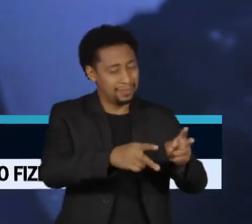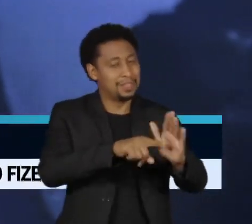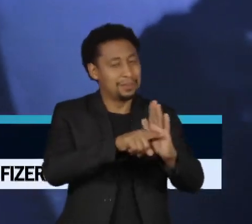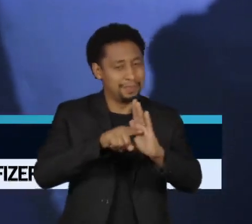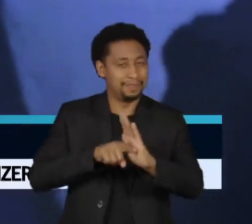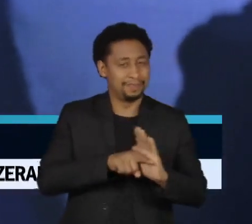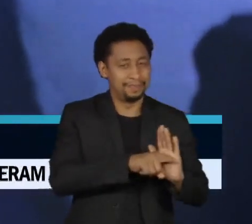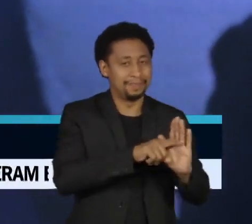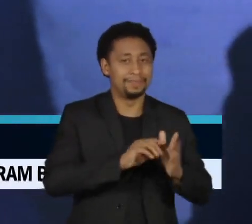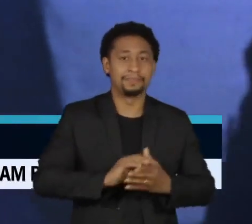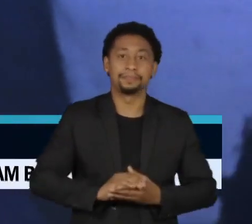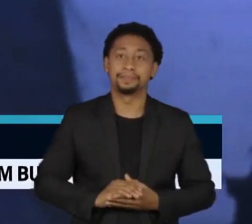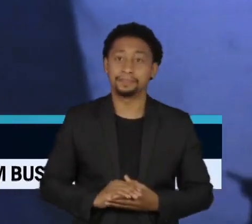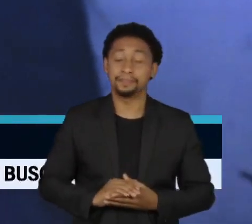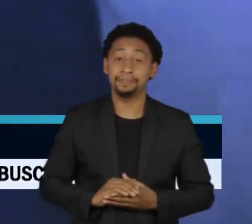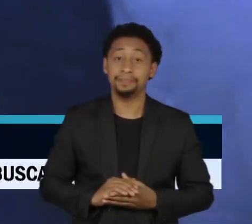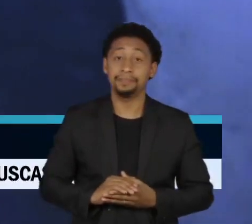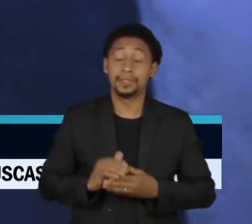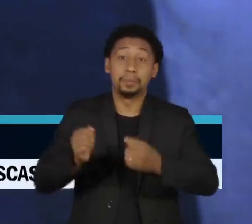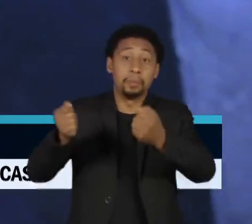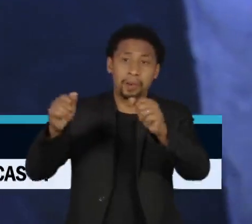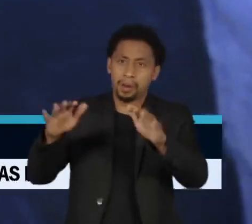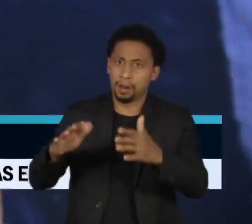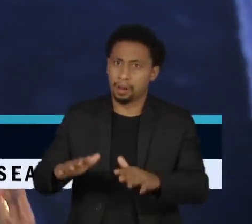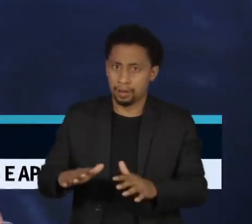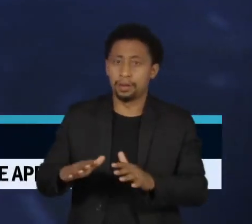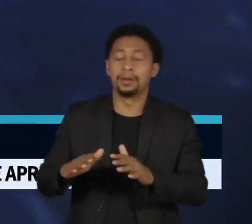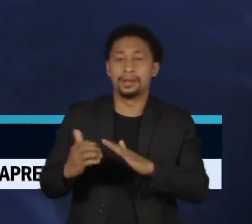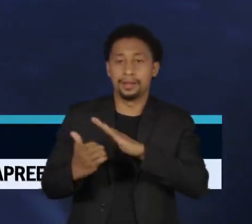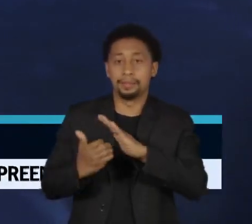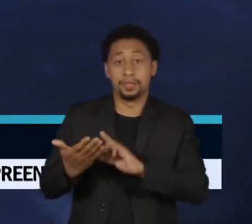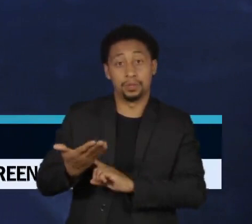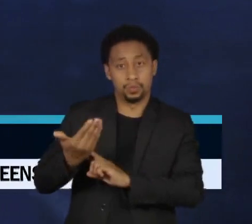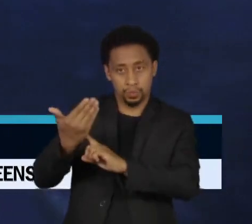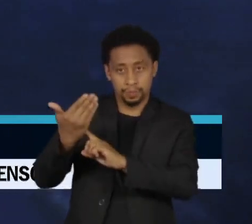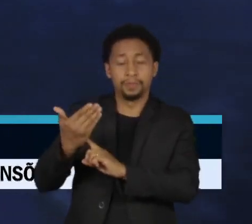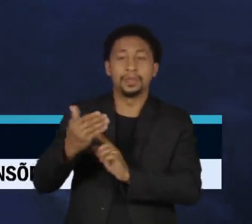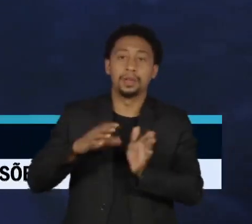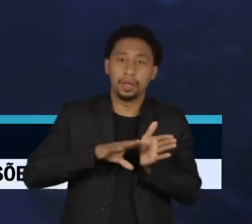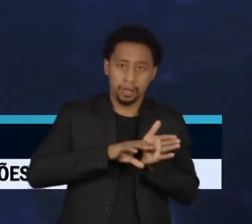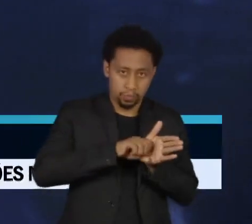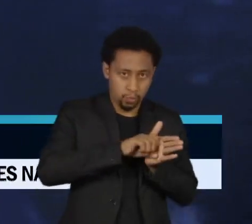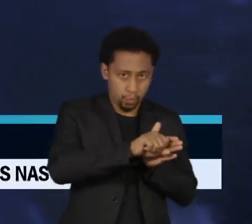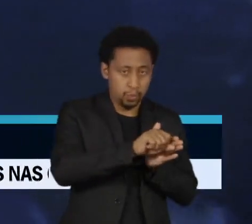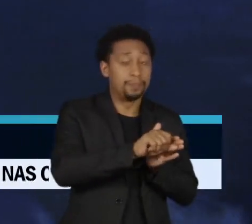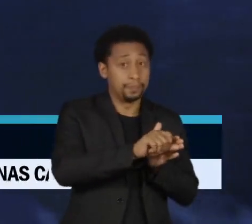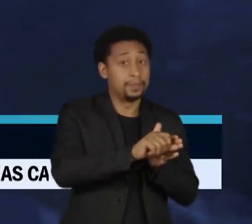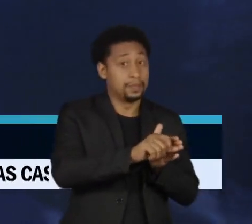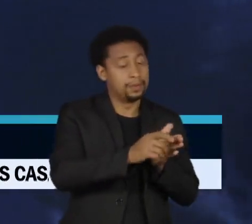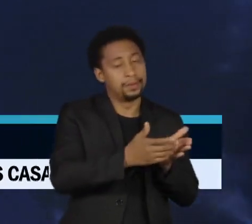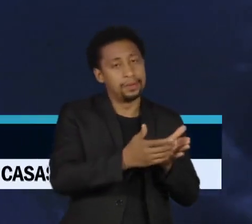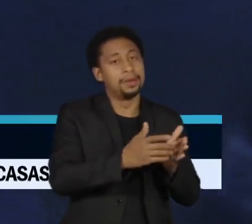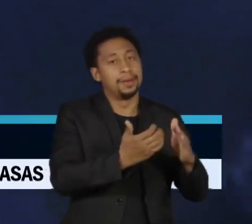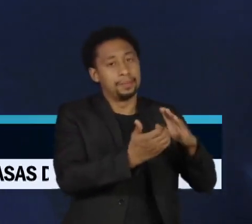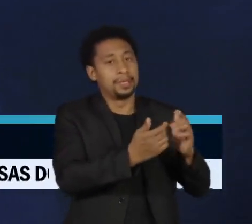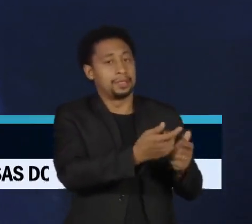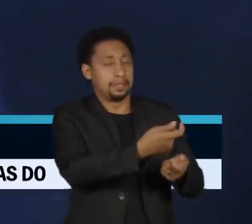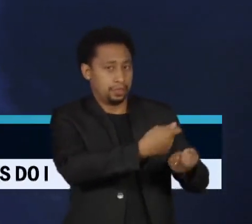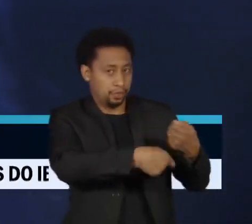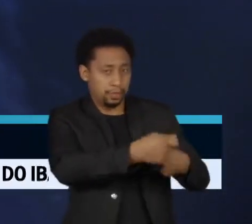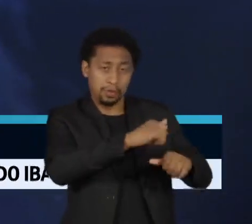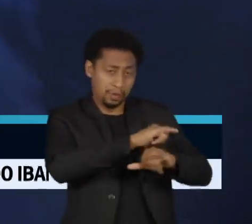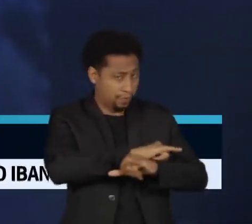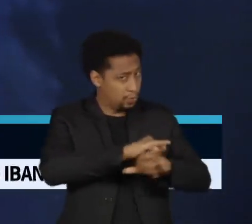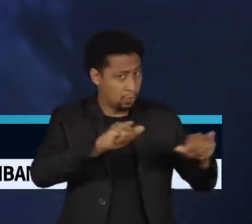A crise nas Big Techs. A Alphabet, empresa que administra o Google, anunciou hoje que vai demitir 12 mil funcionários.